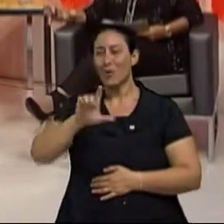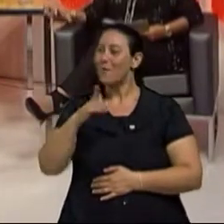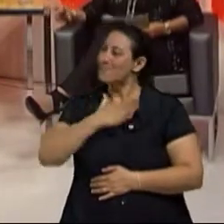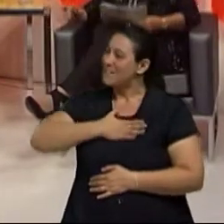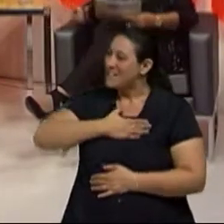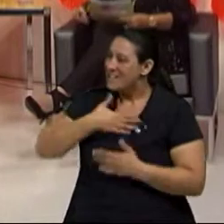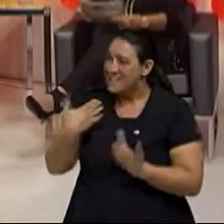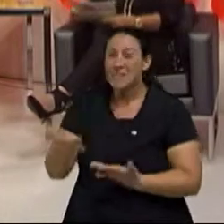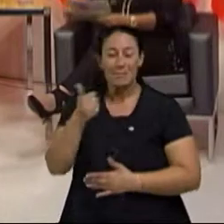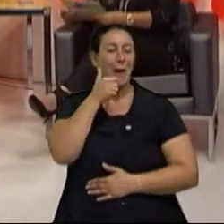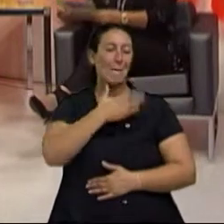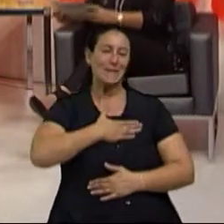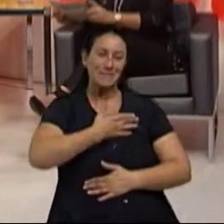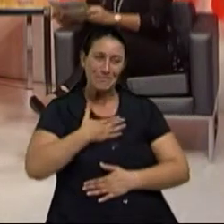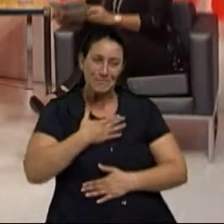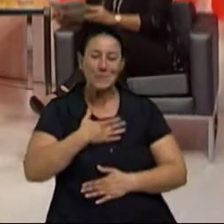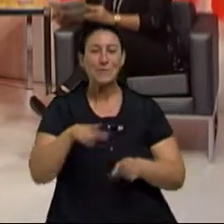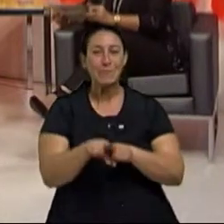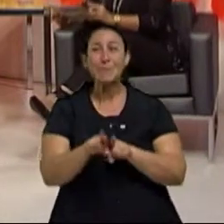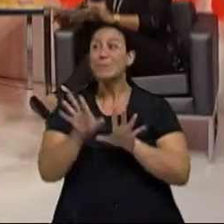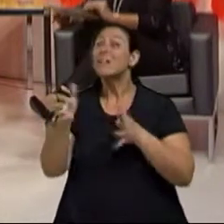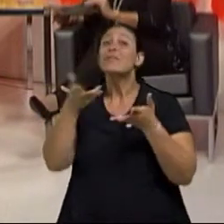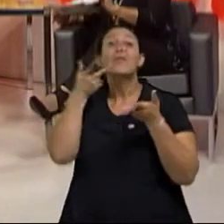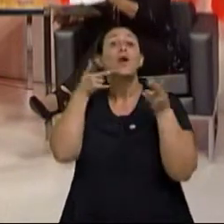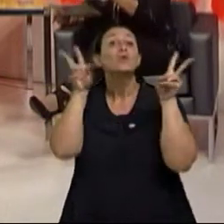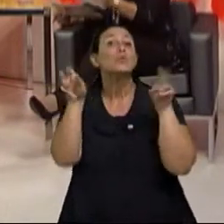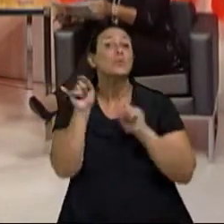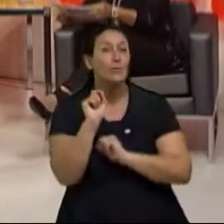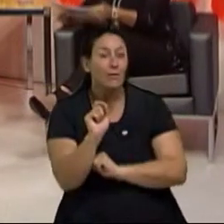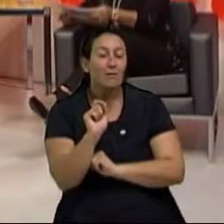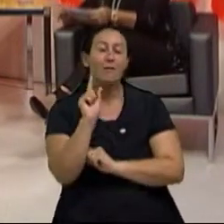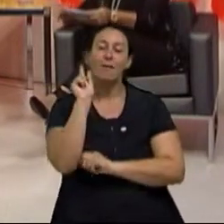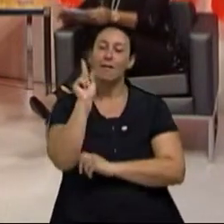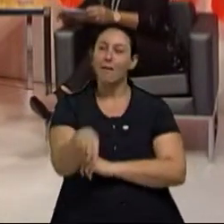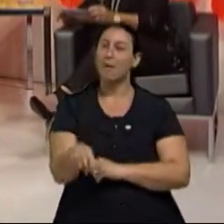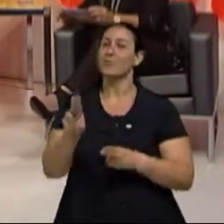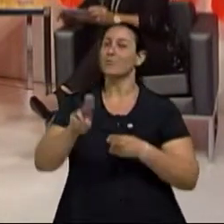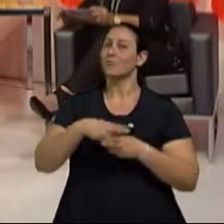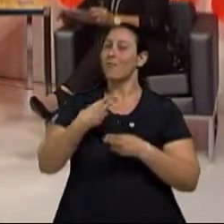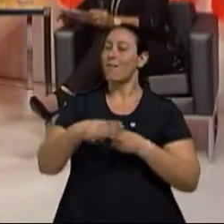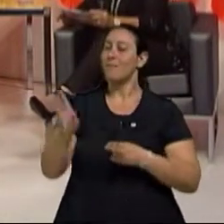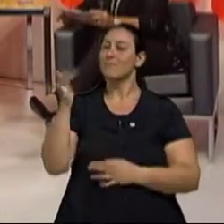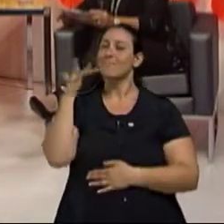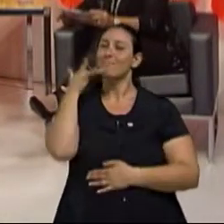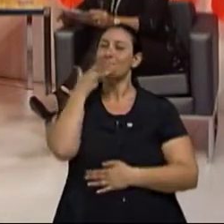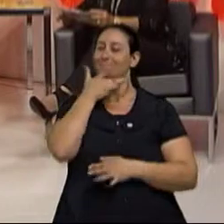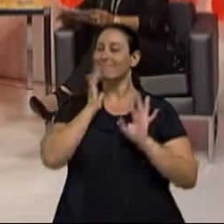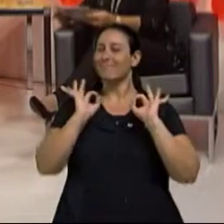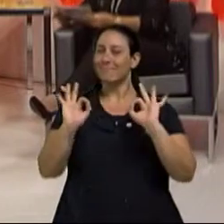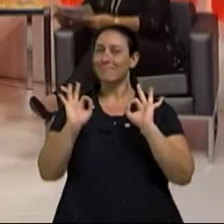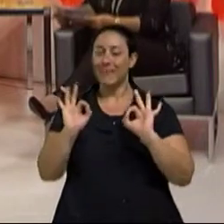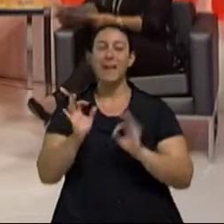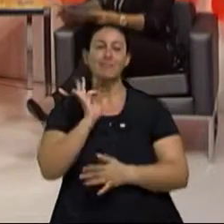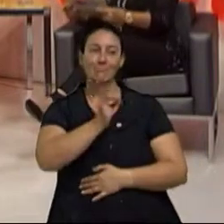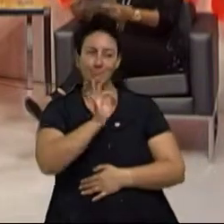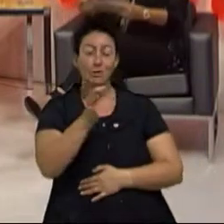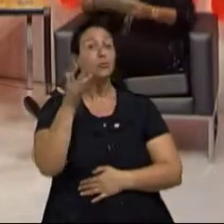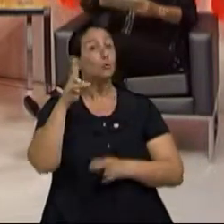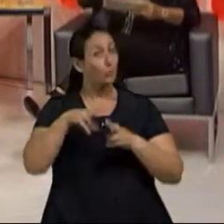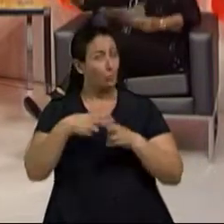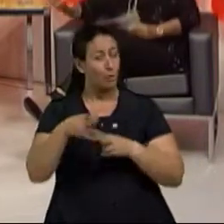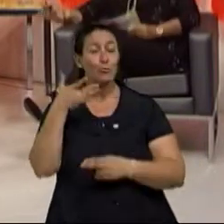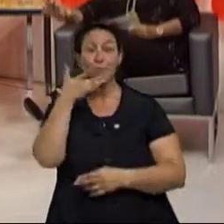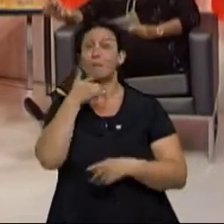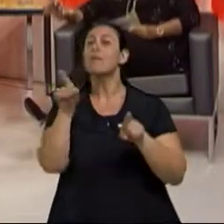Isabel. Que coisa boa, né? Pra gente falar de algo realmente gostoso. Gostoso e muito saudável.